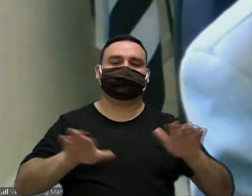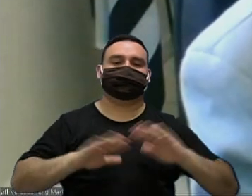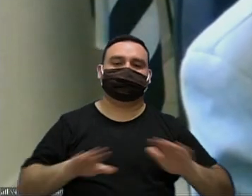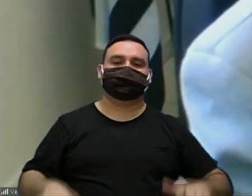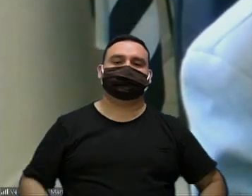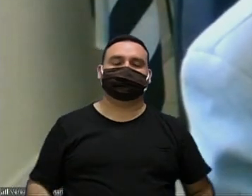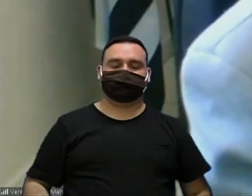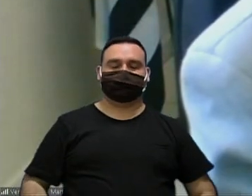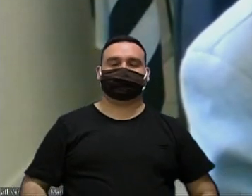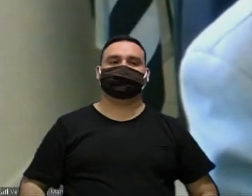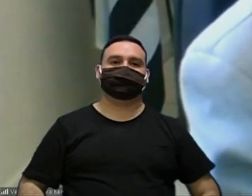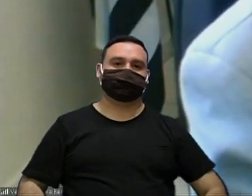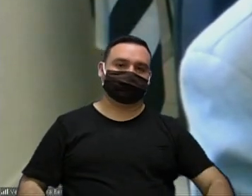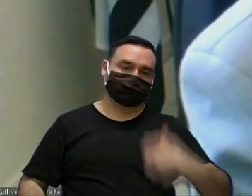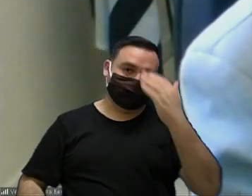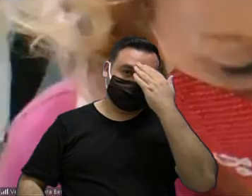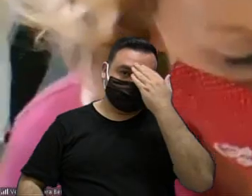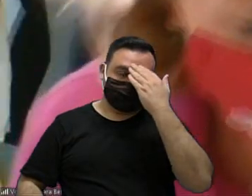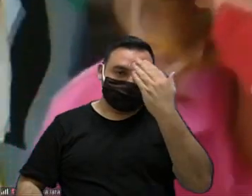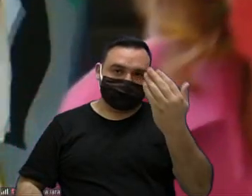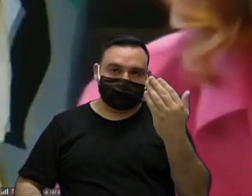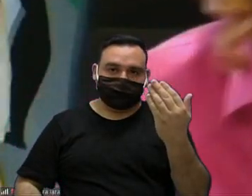presidente obrigada da